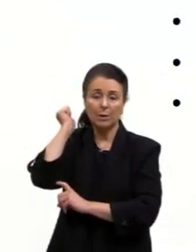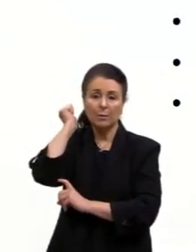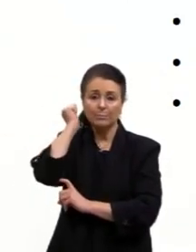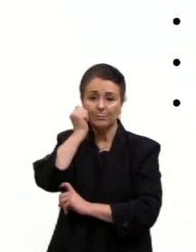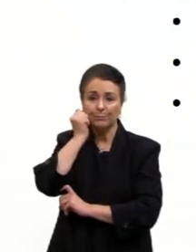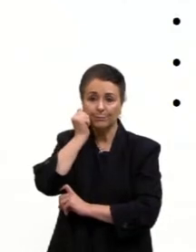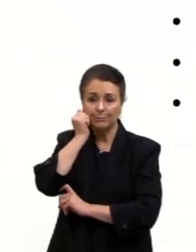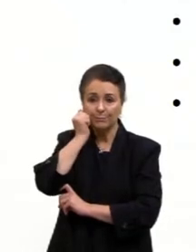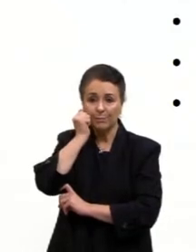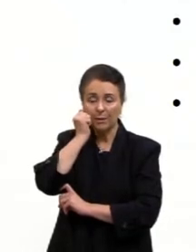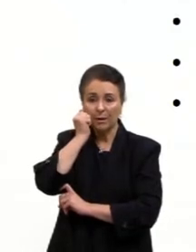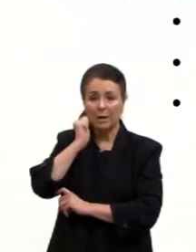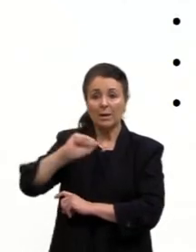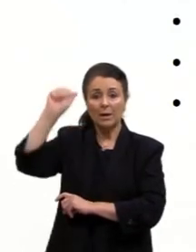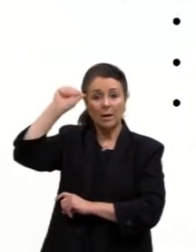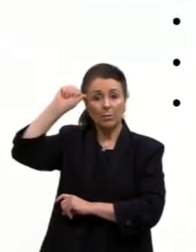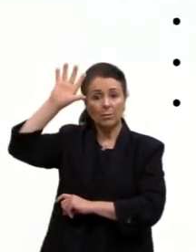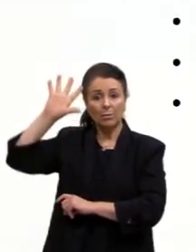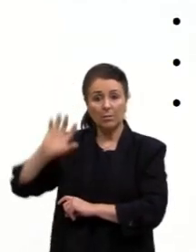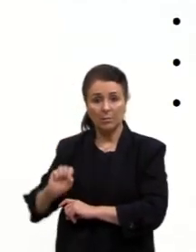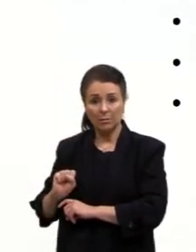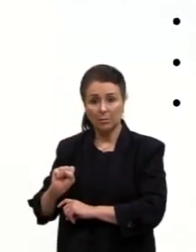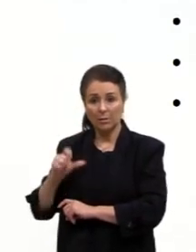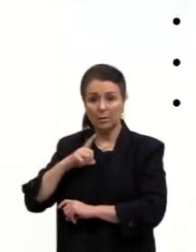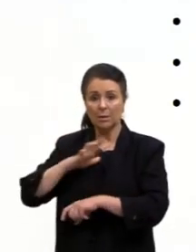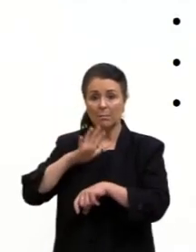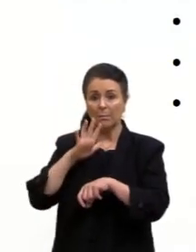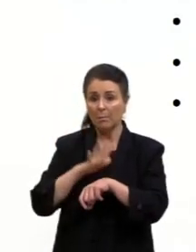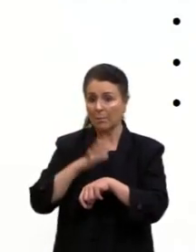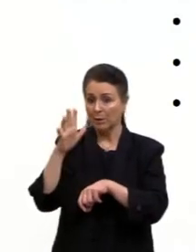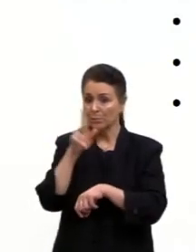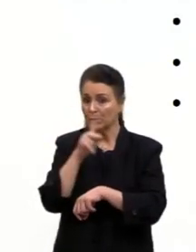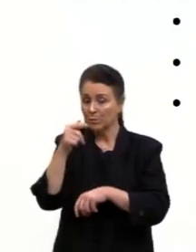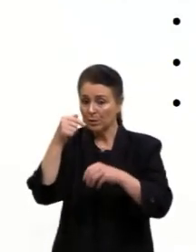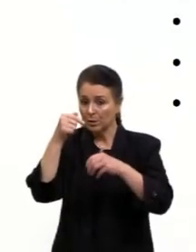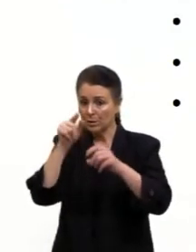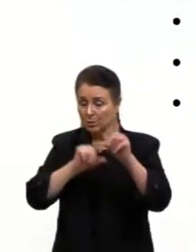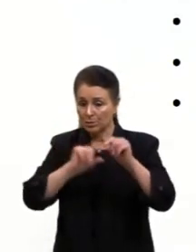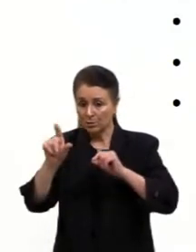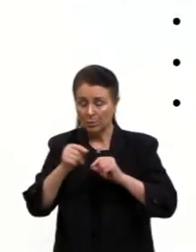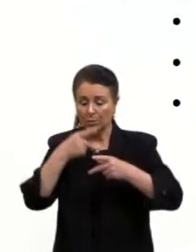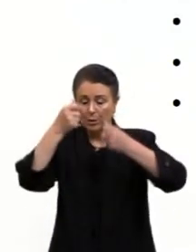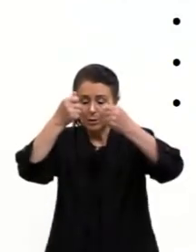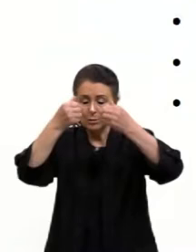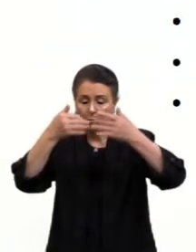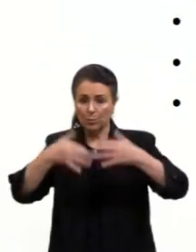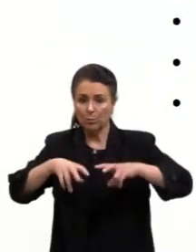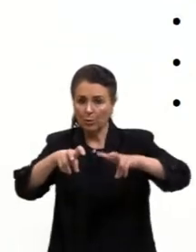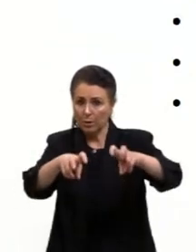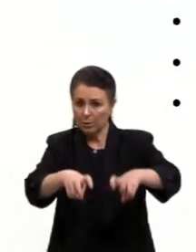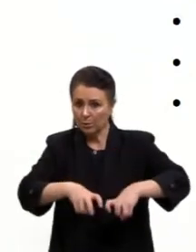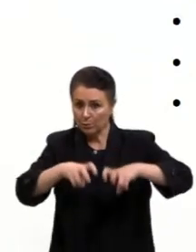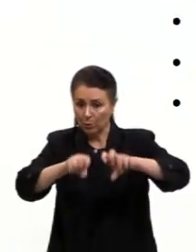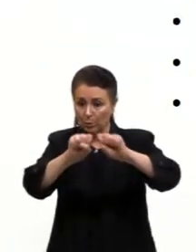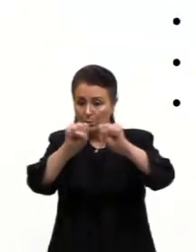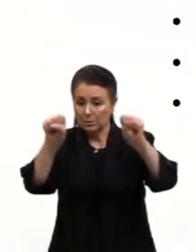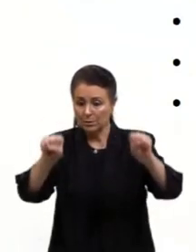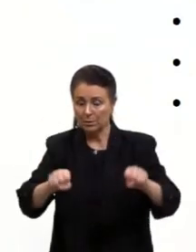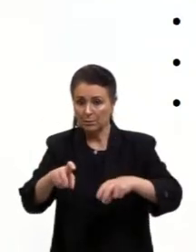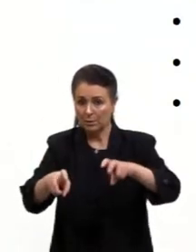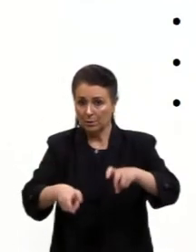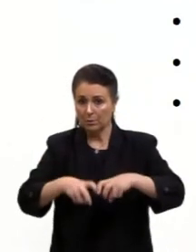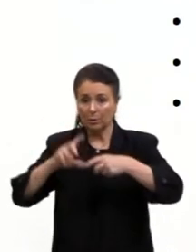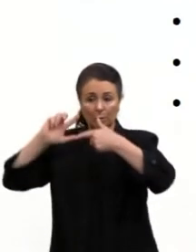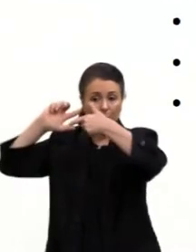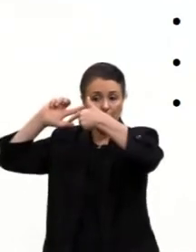mas esses aqui são os que eu escolhi que têm mais a ver. Então, a gente falou um pouco da agricultura, o sistema agrícola tradicional